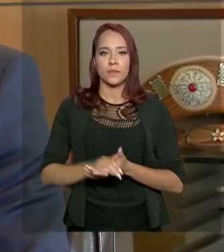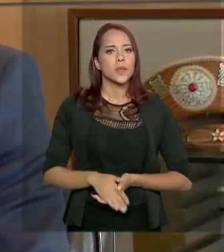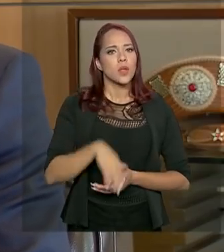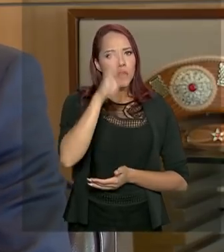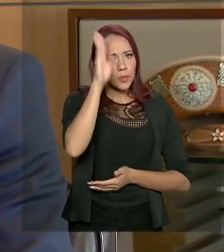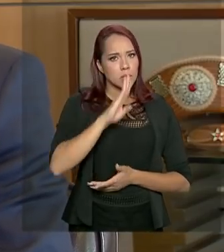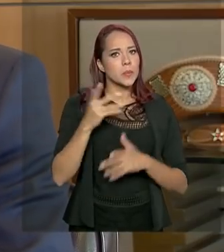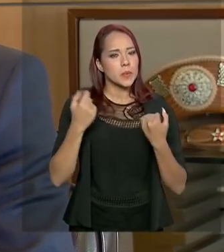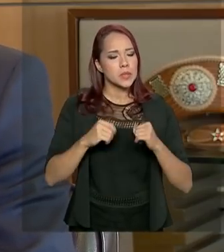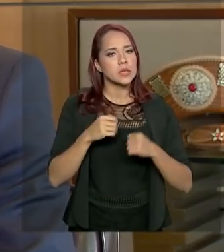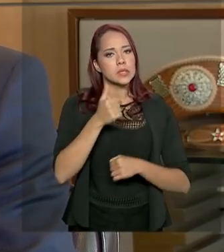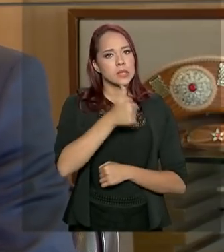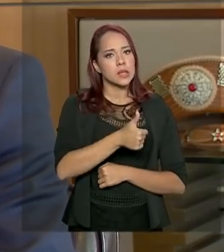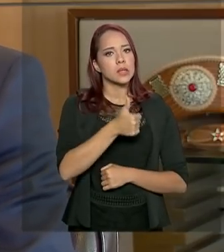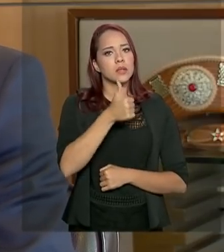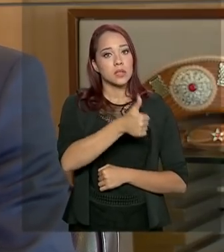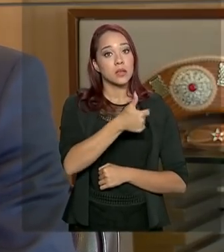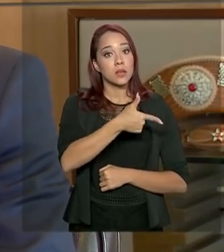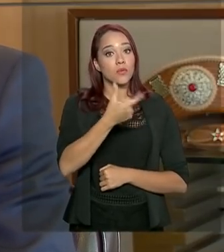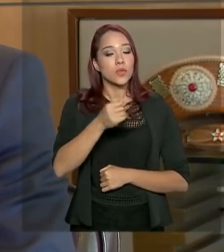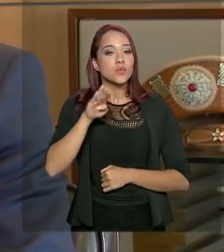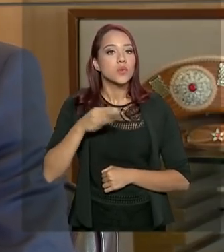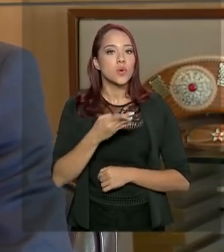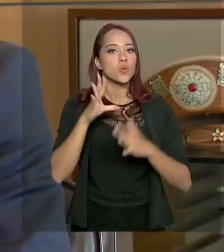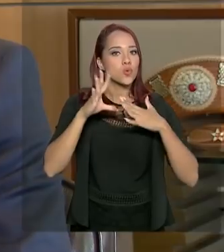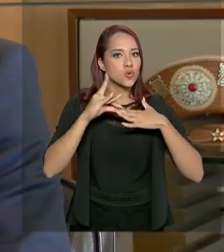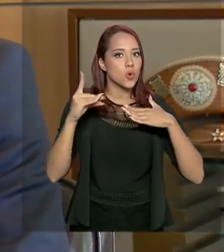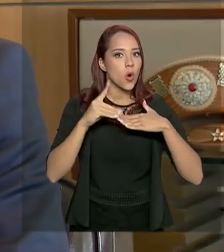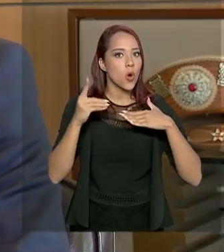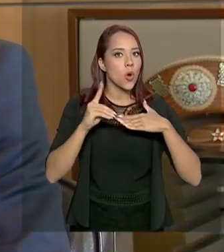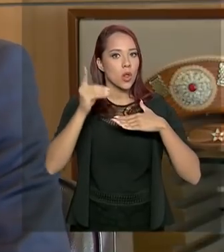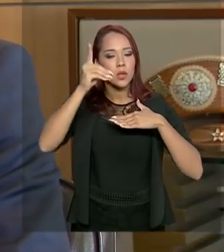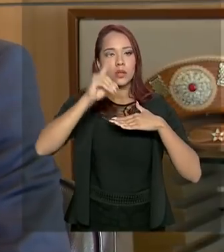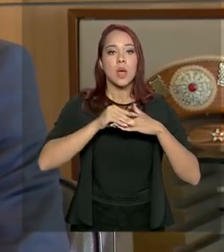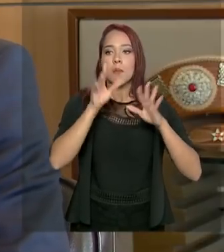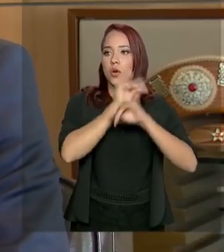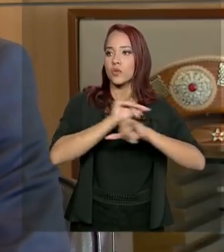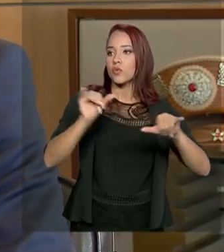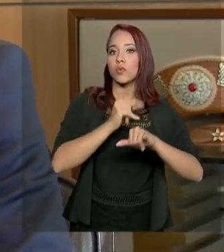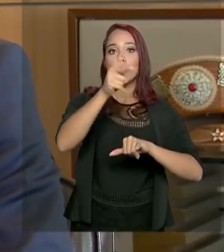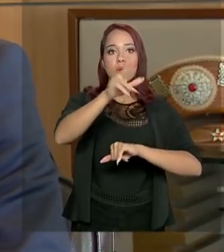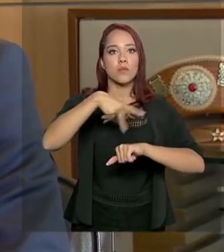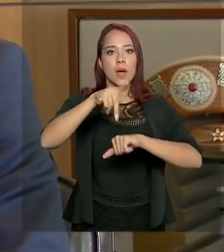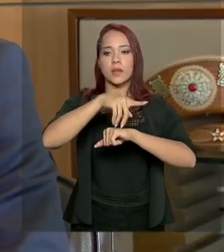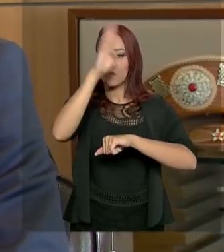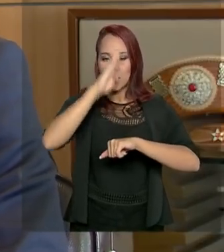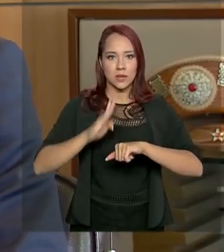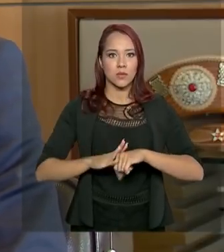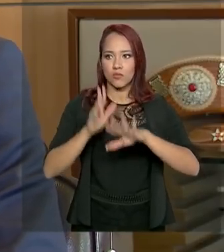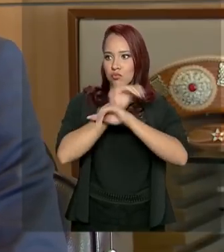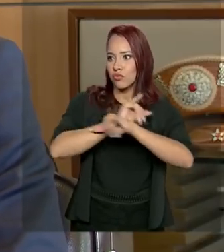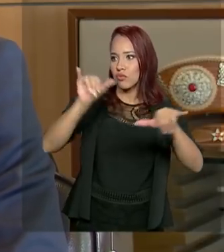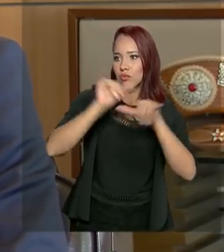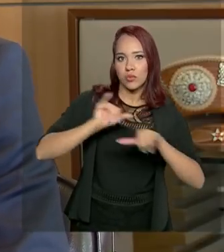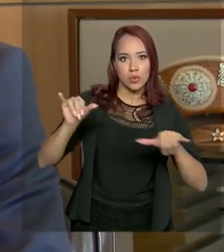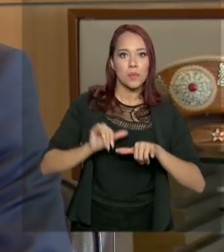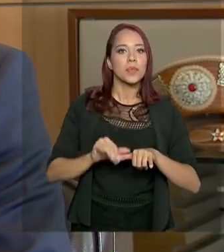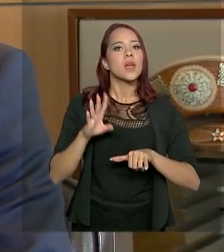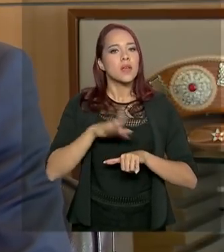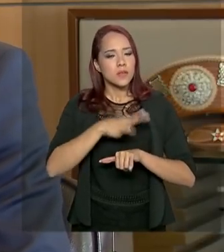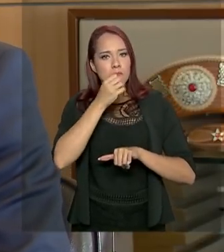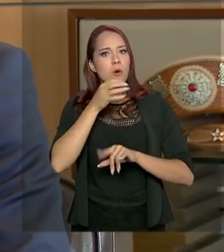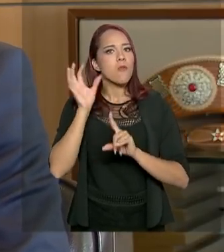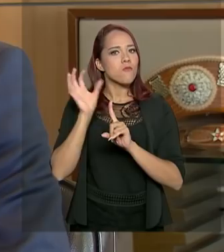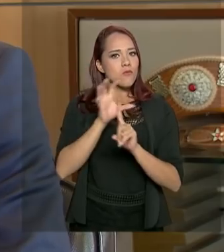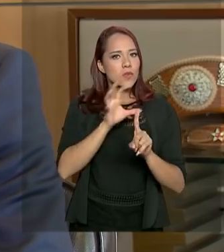menos 120 milhões de dólares todos os anos para divulgar no exterior o nosso país. E isso vai trazer um impacto, sem dúvida nenhuma, nessa